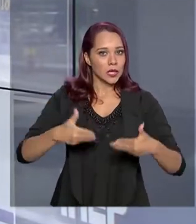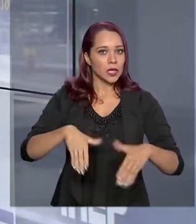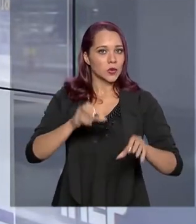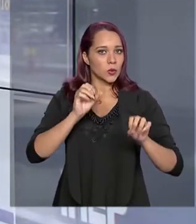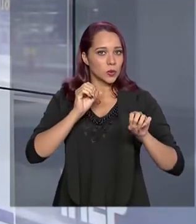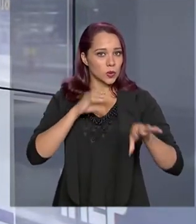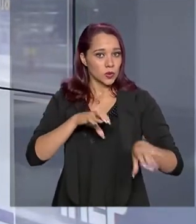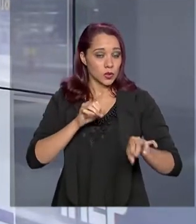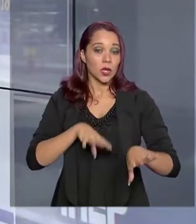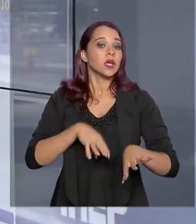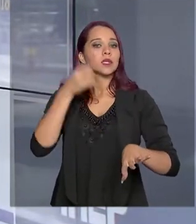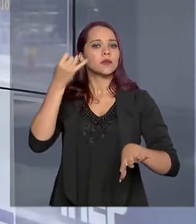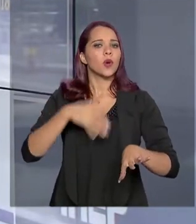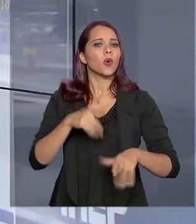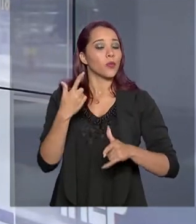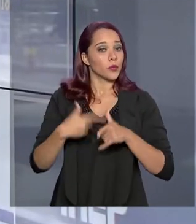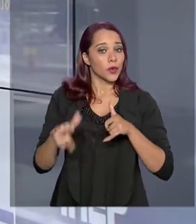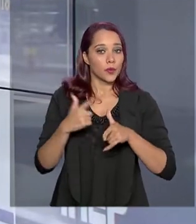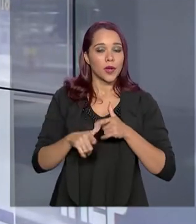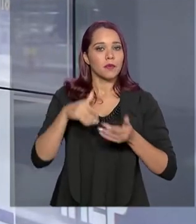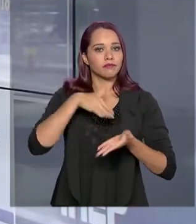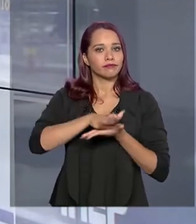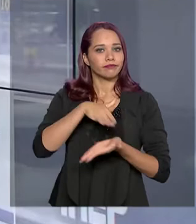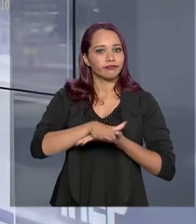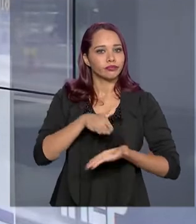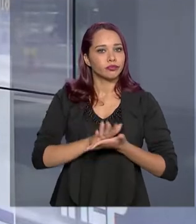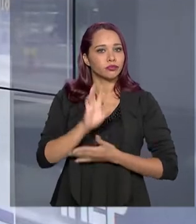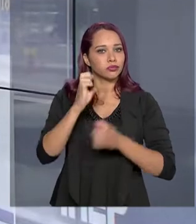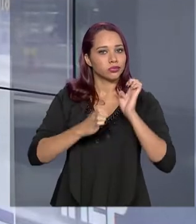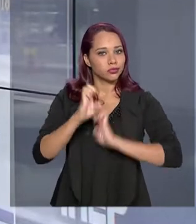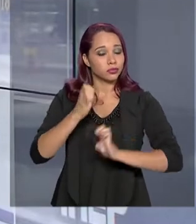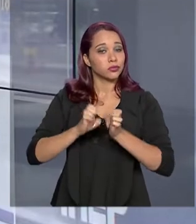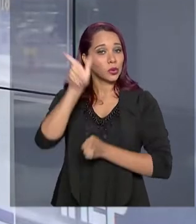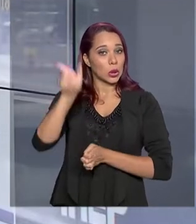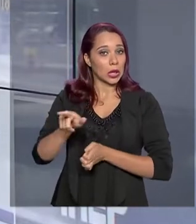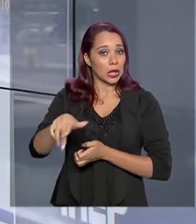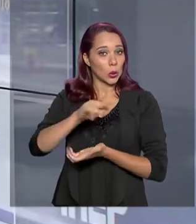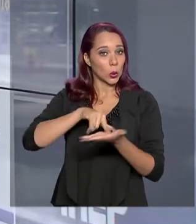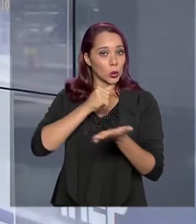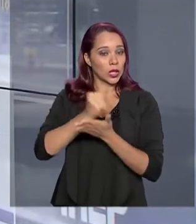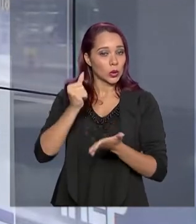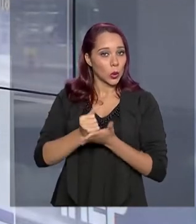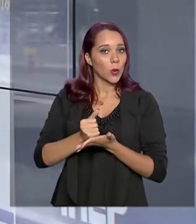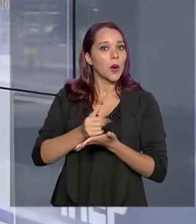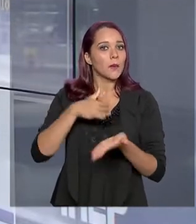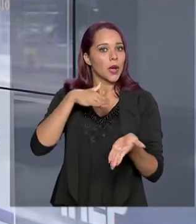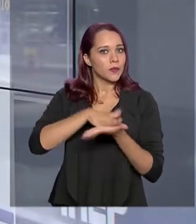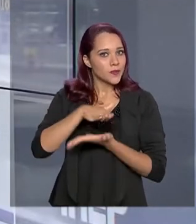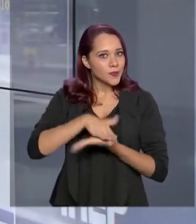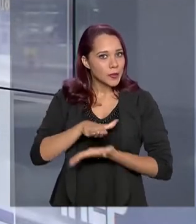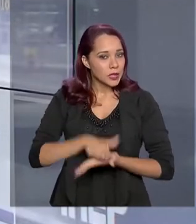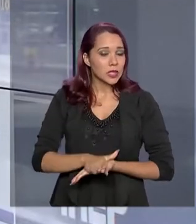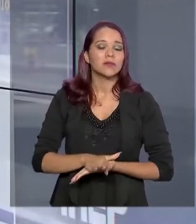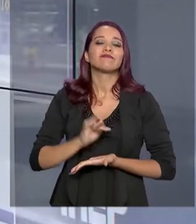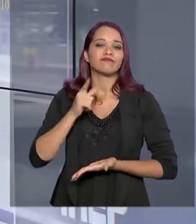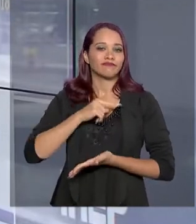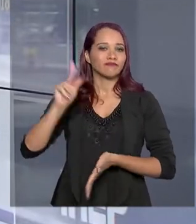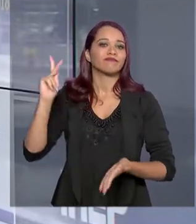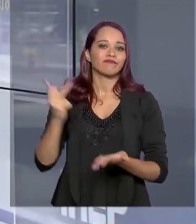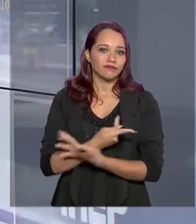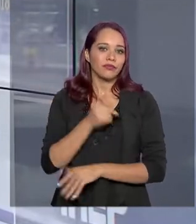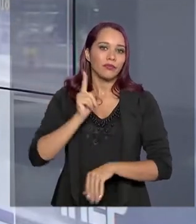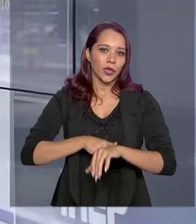Weintraub, afirmou que um problema na impressora da gráfica contratada para imprimir as provas do Enem gerou erro na